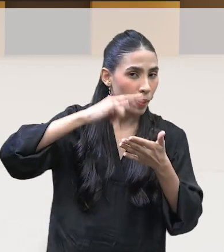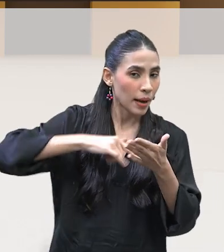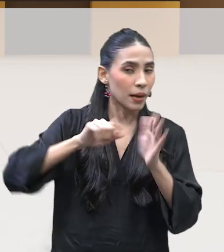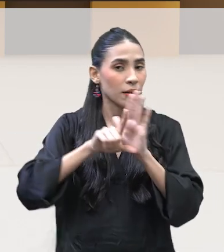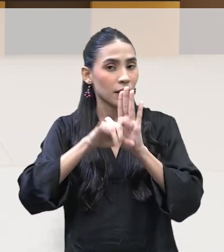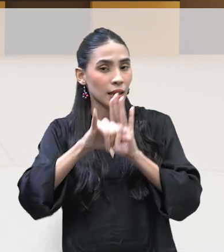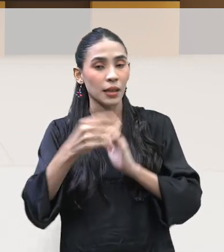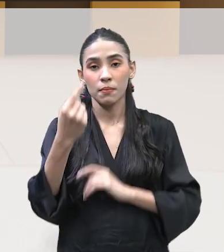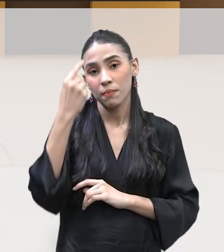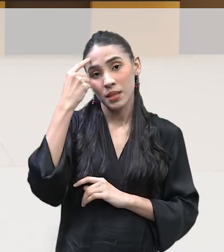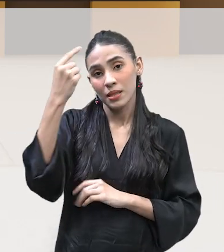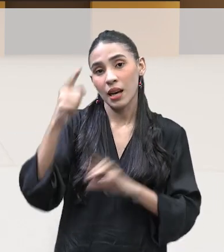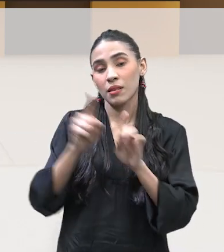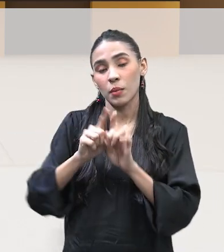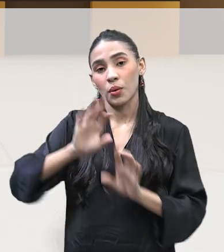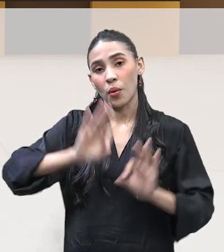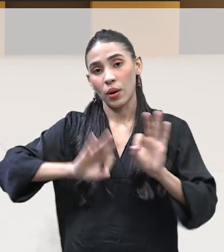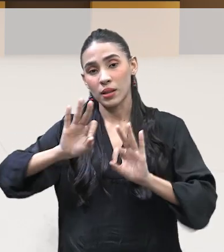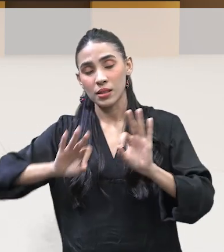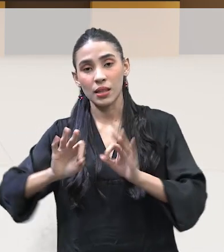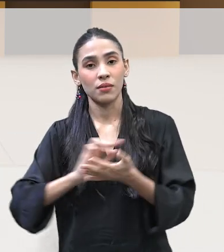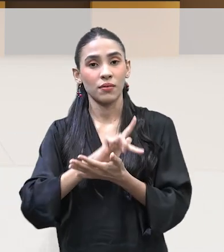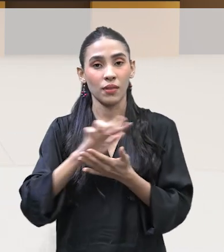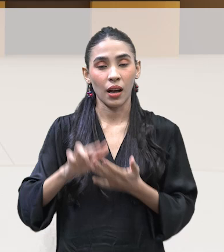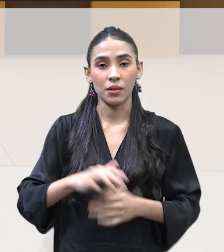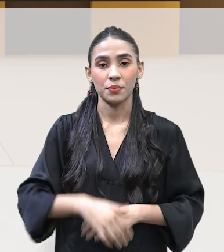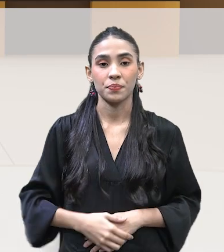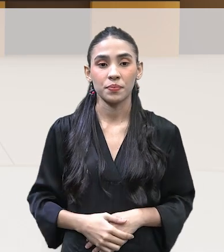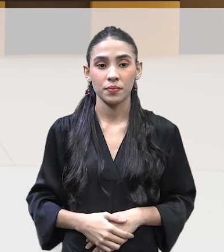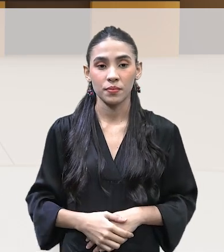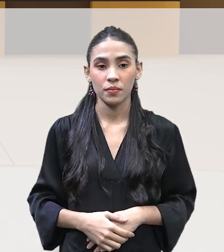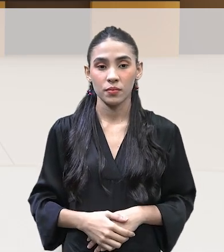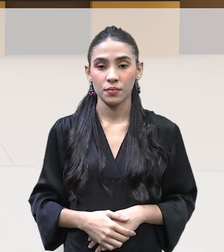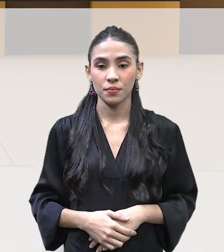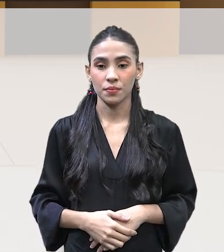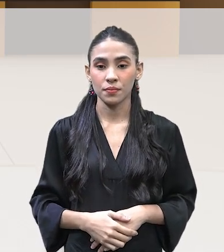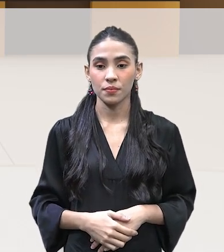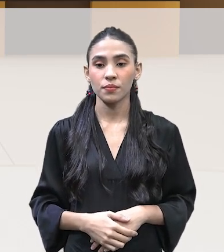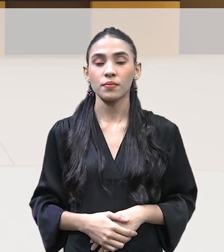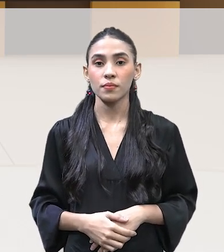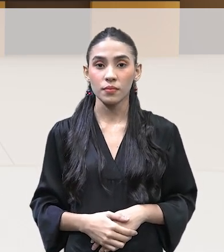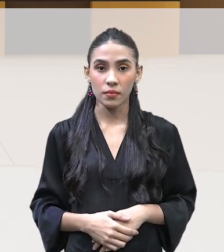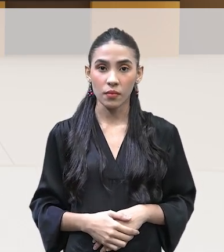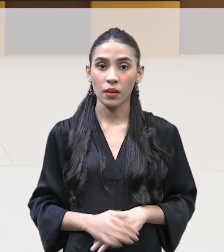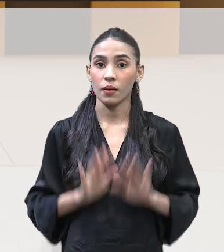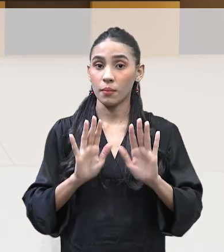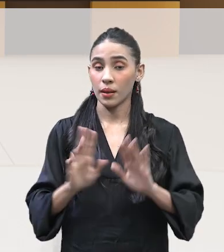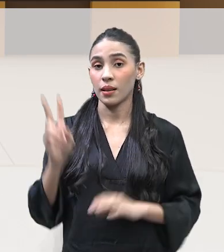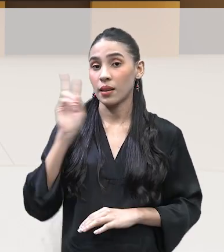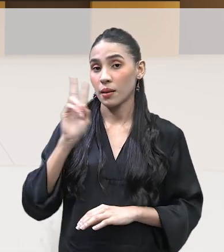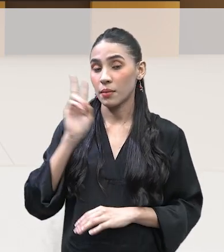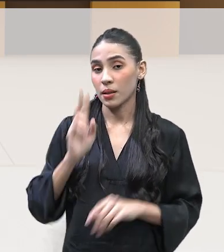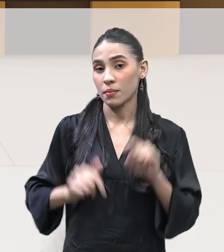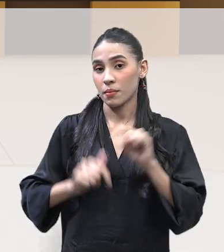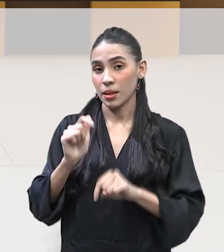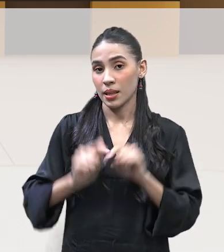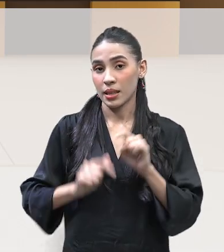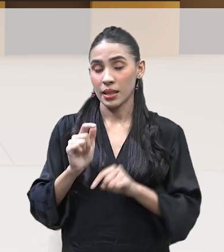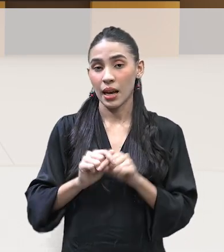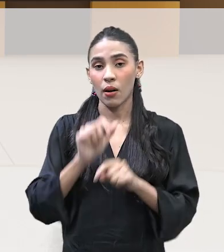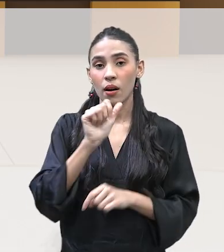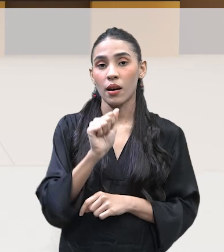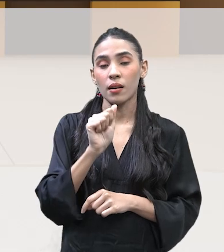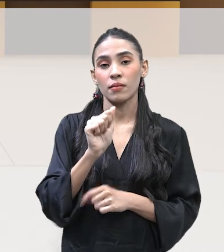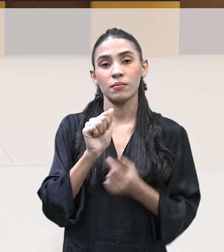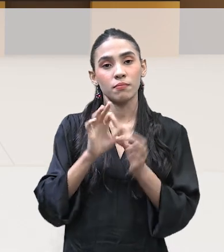tem que ser pensado, planejado e etc. Vamos lá. Certo? Perfeito. Só lembrando, né? Que esses produtos artesanais,